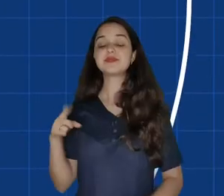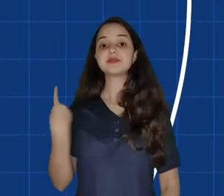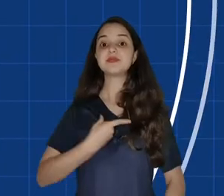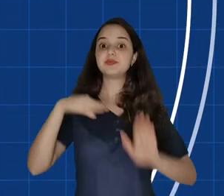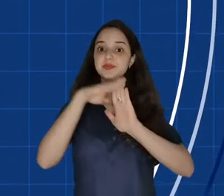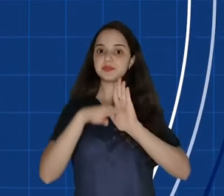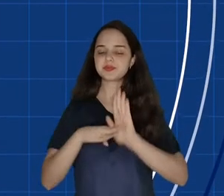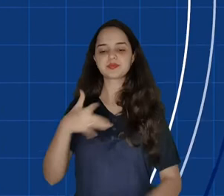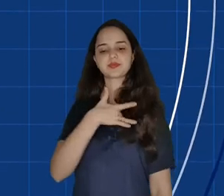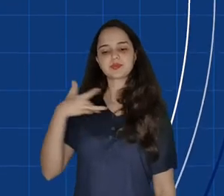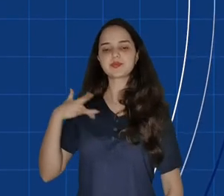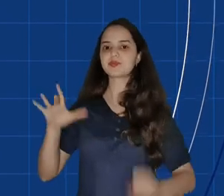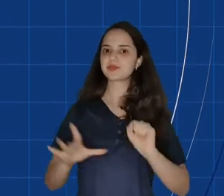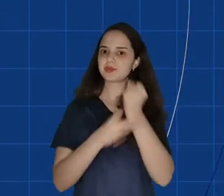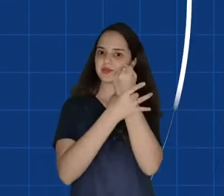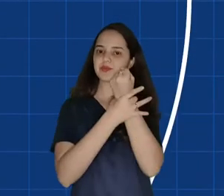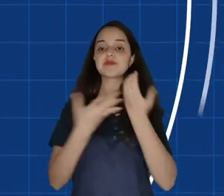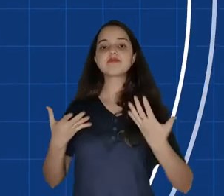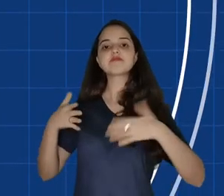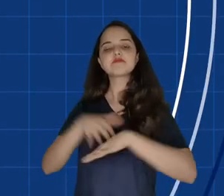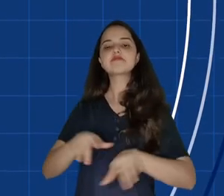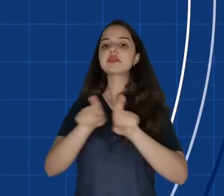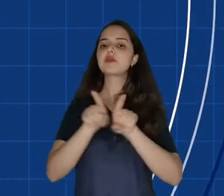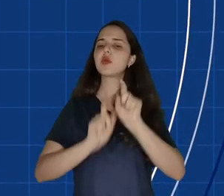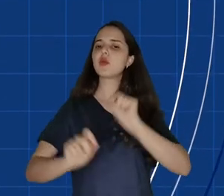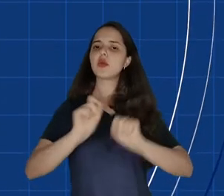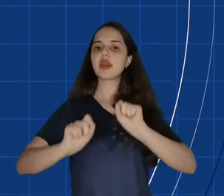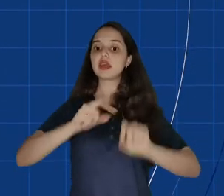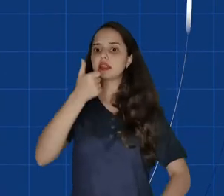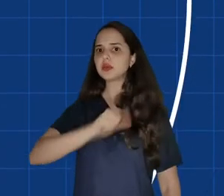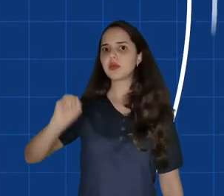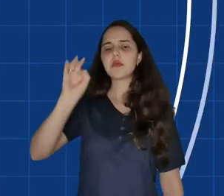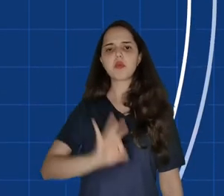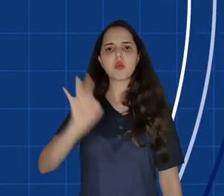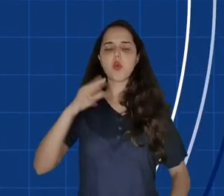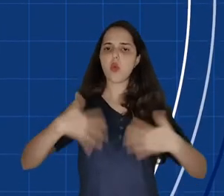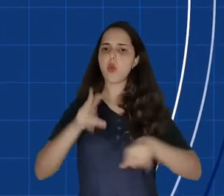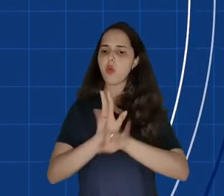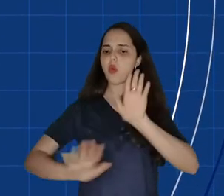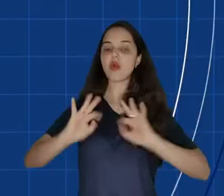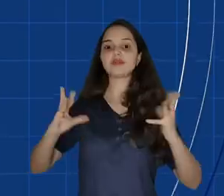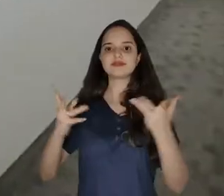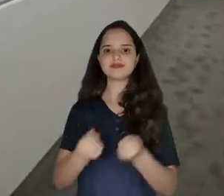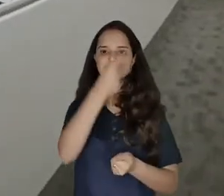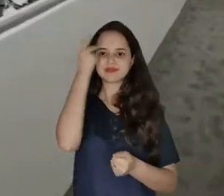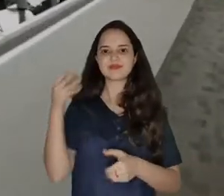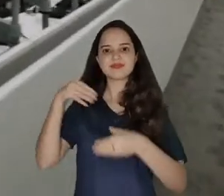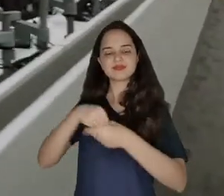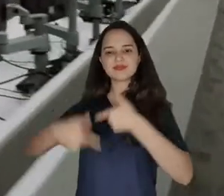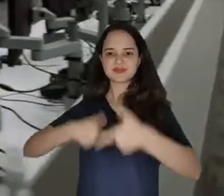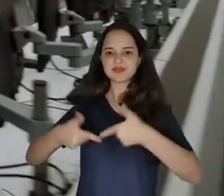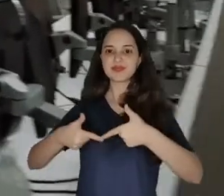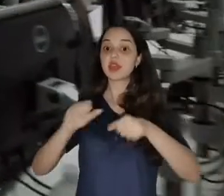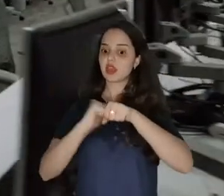Nossos programas de saúde e segurança incluem a proteção a 100% de nossos colaboradores. Durante a pandemia,